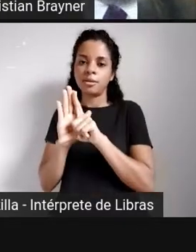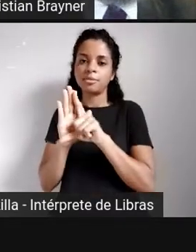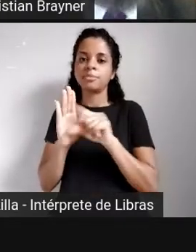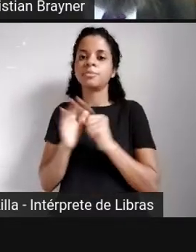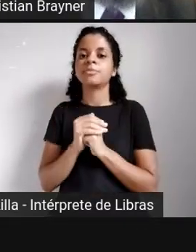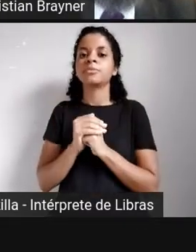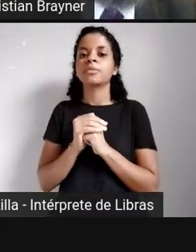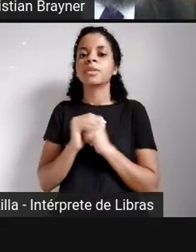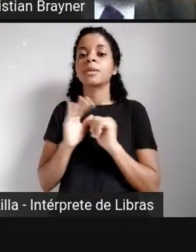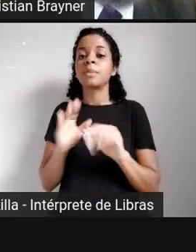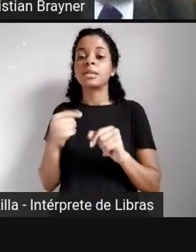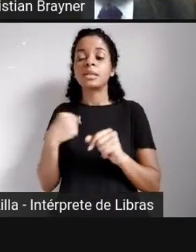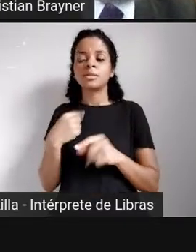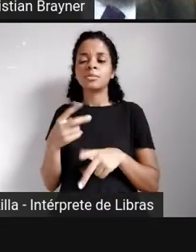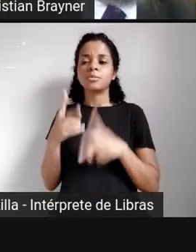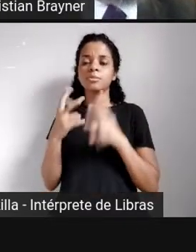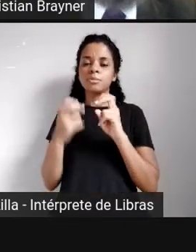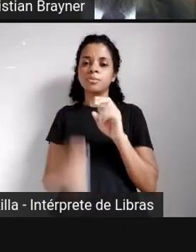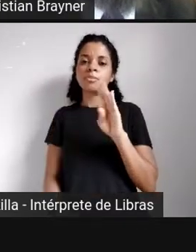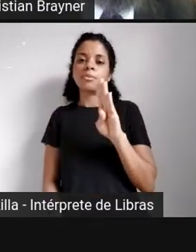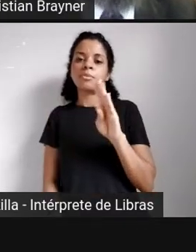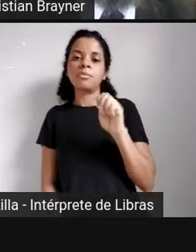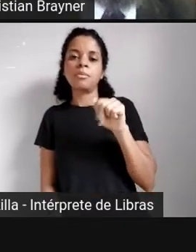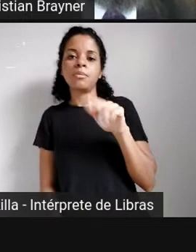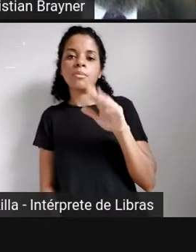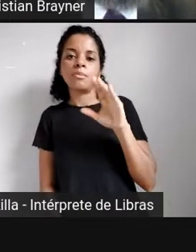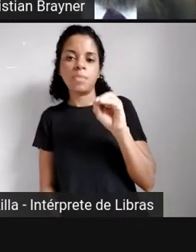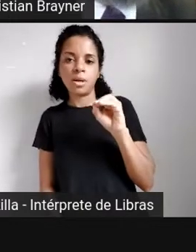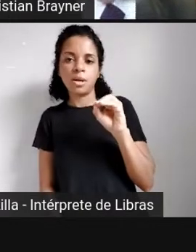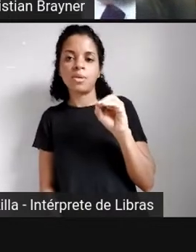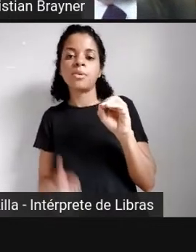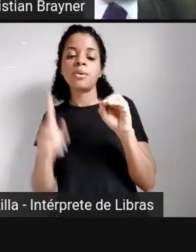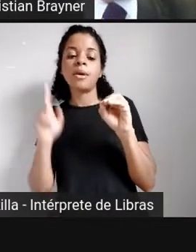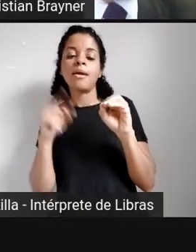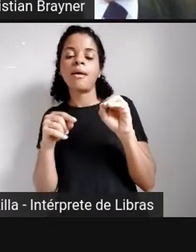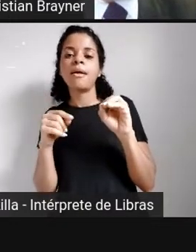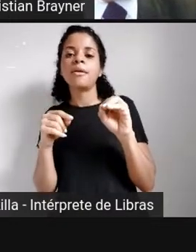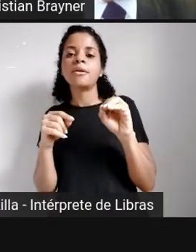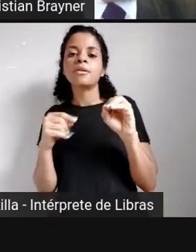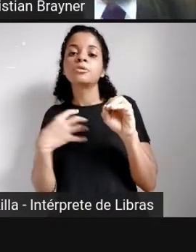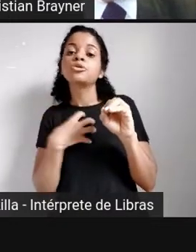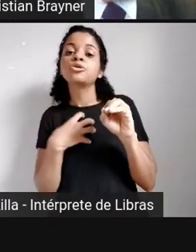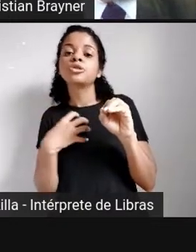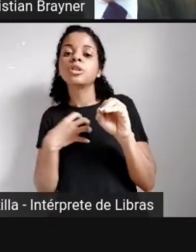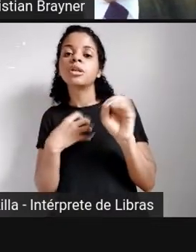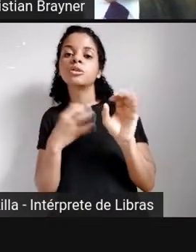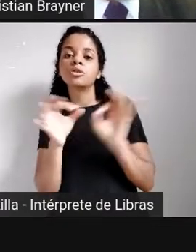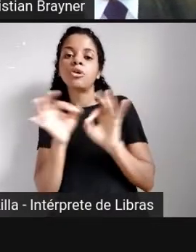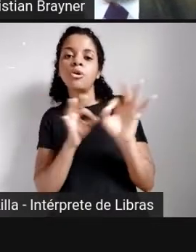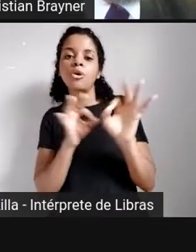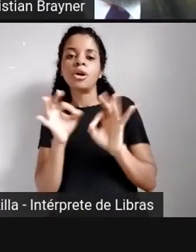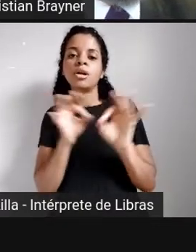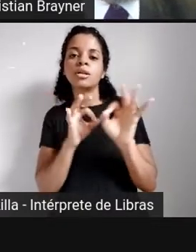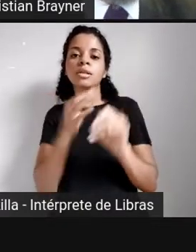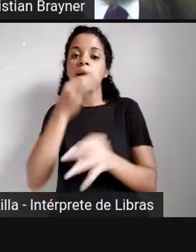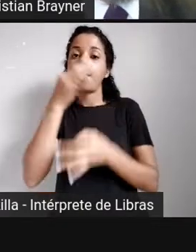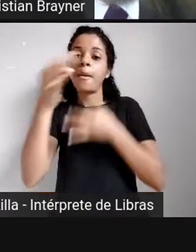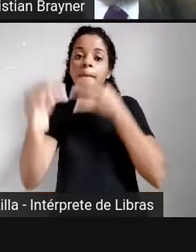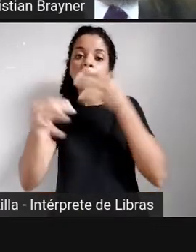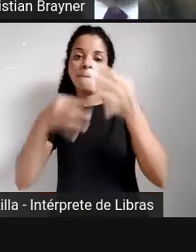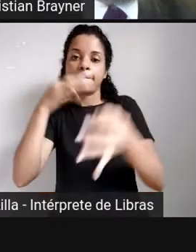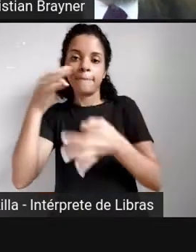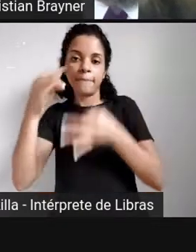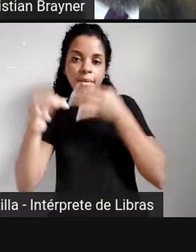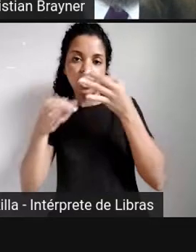o eu observei, é uma forma de articular vozes, o que eu intitulo de vozes do lado de fora, talvez evocando um